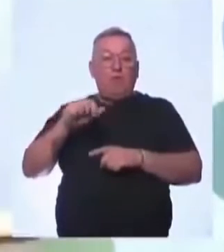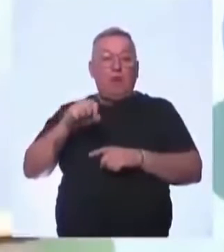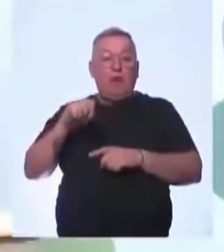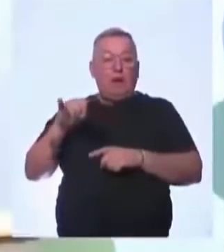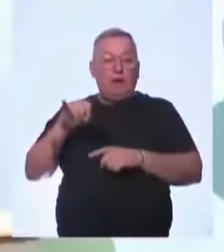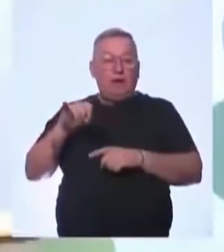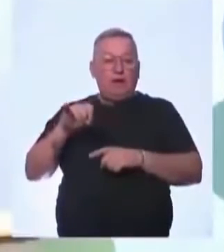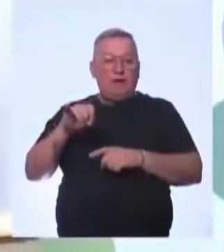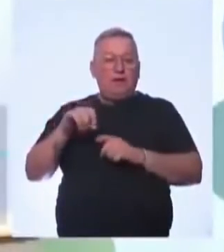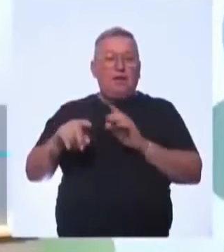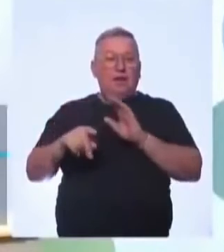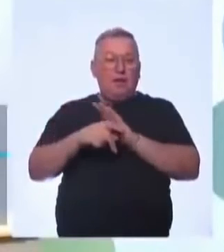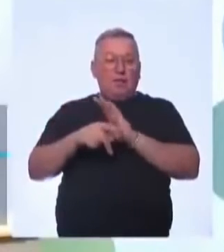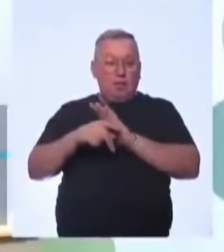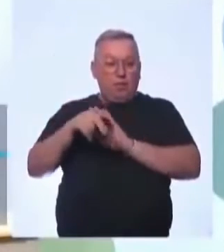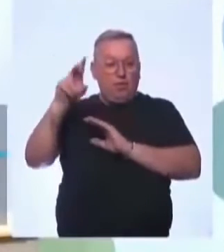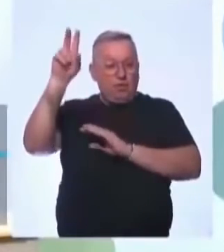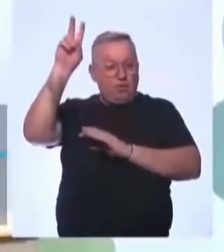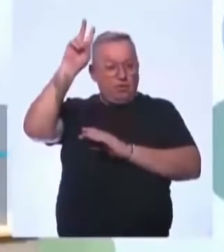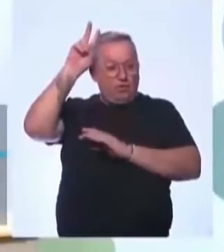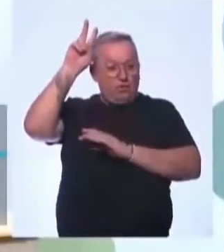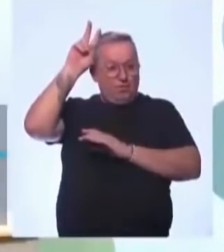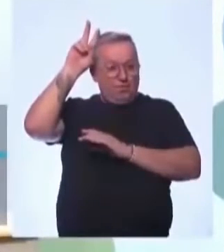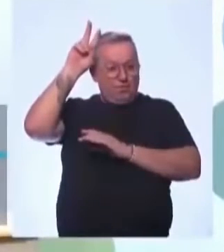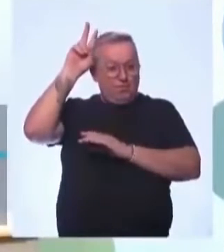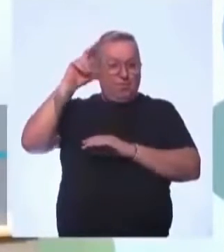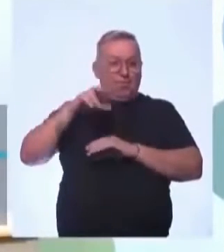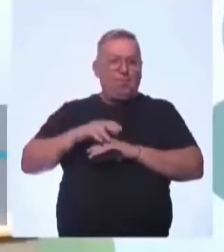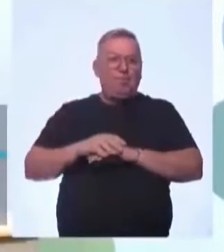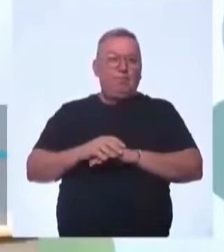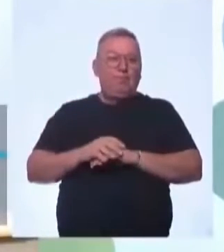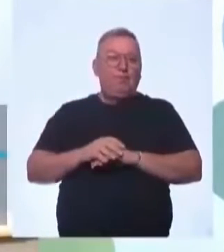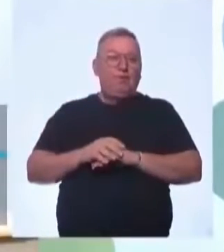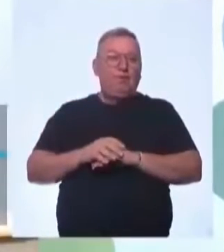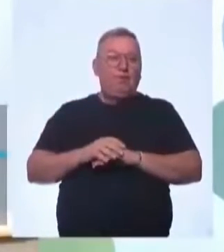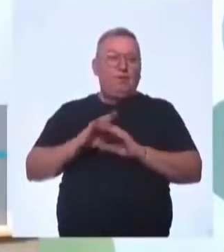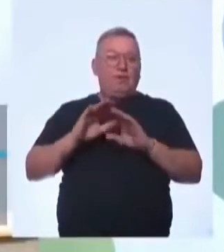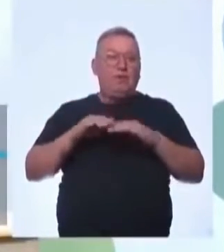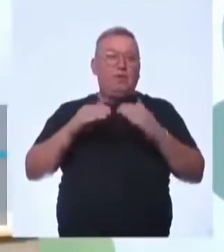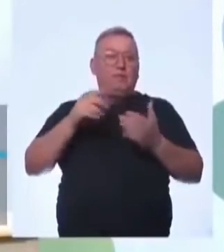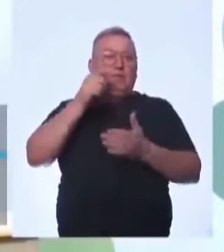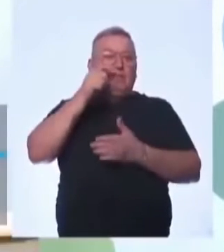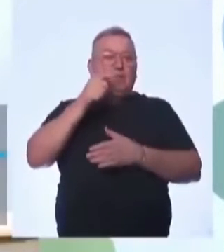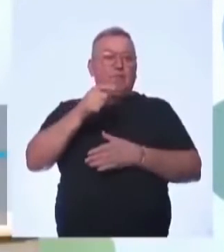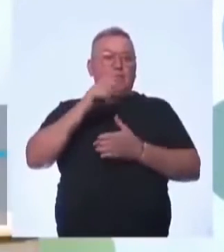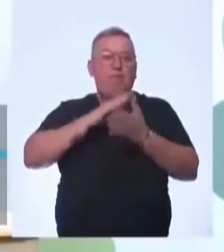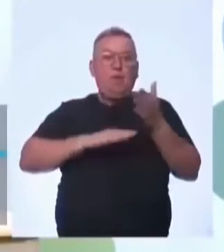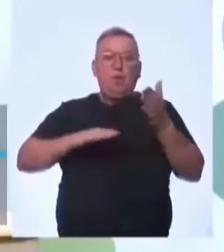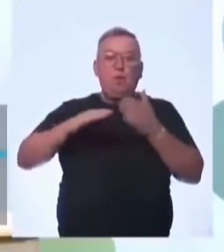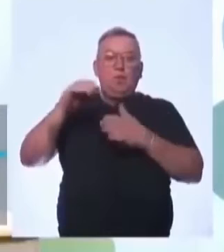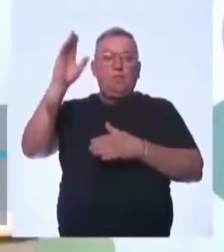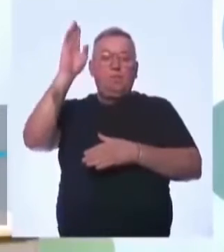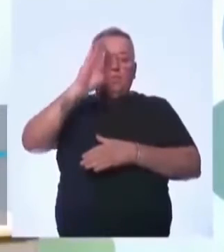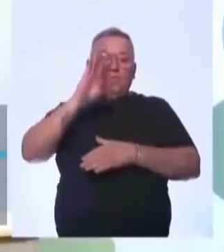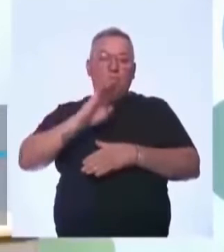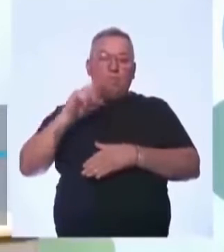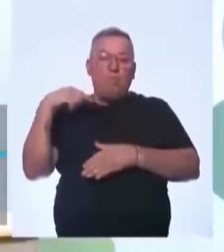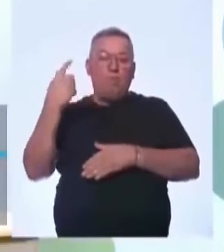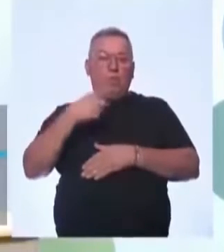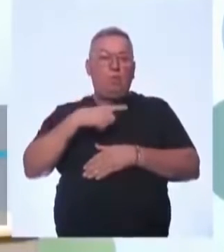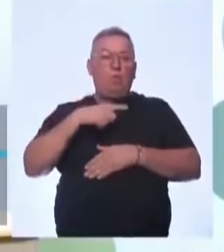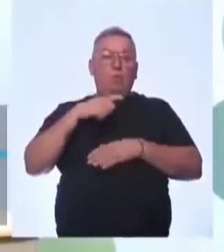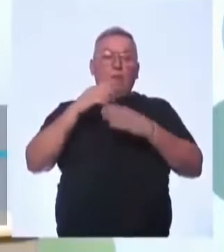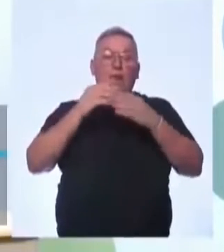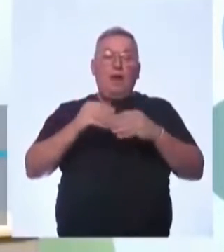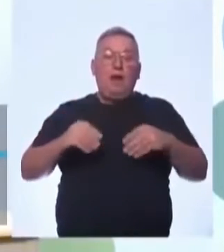Nacional dos Índios, que é dos indígenas. Então, veja que em todo o Brasil nós temos terras